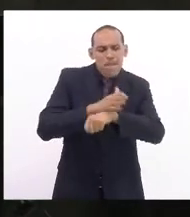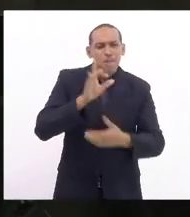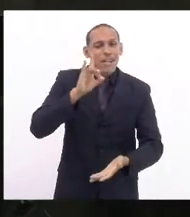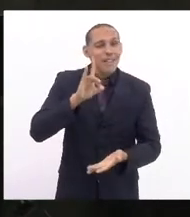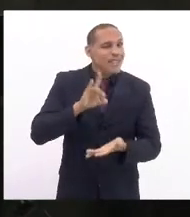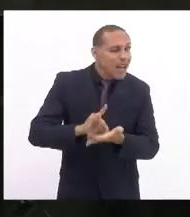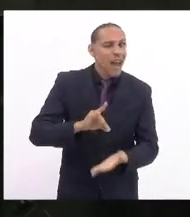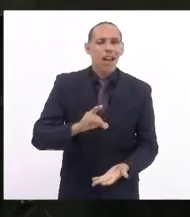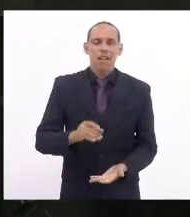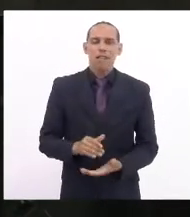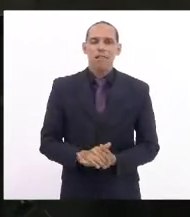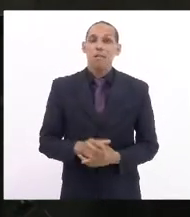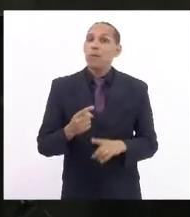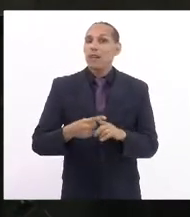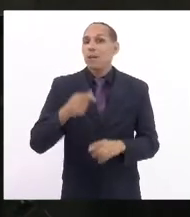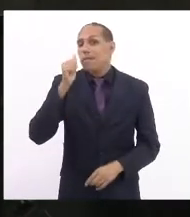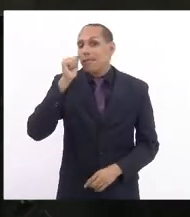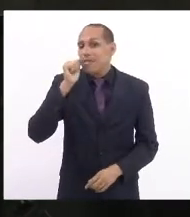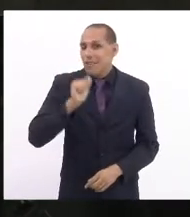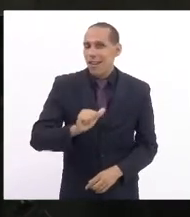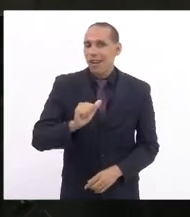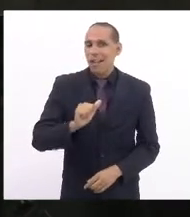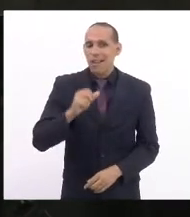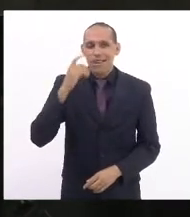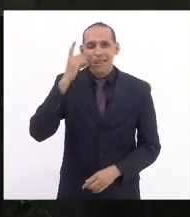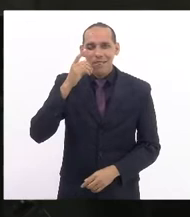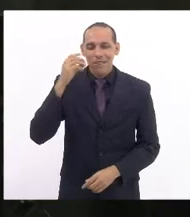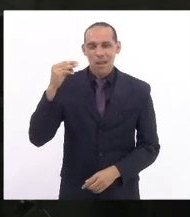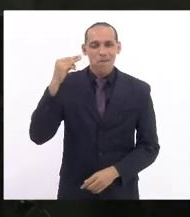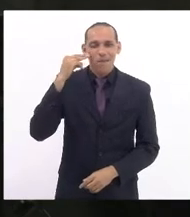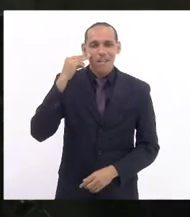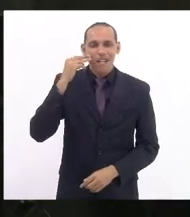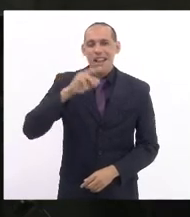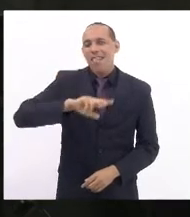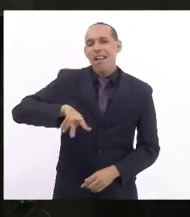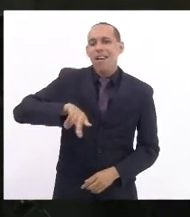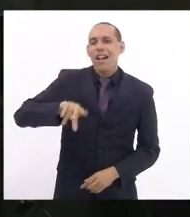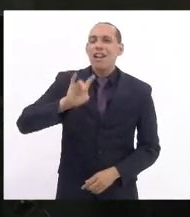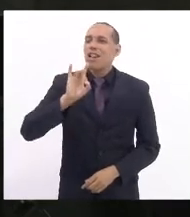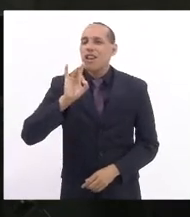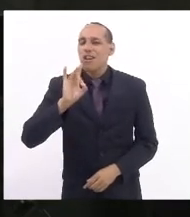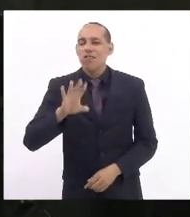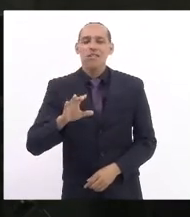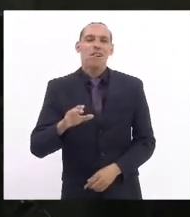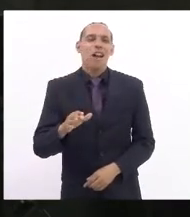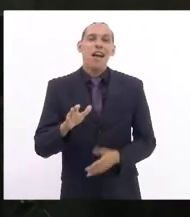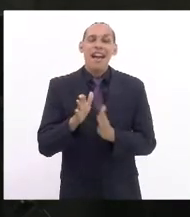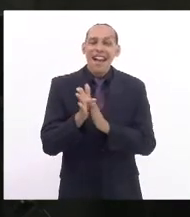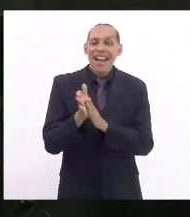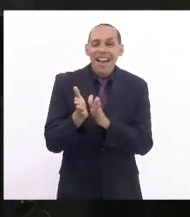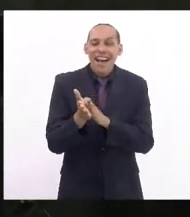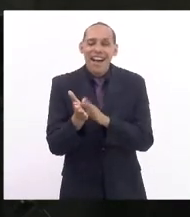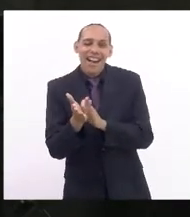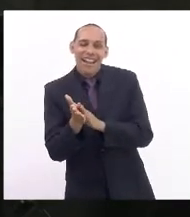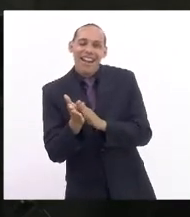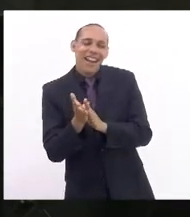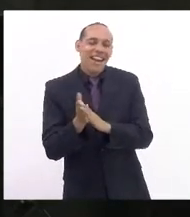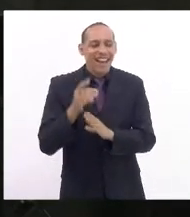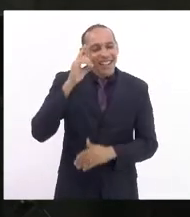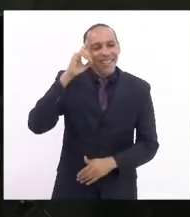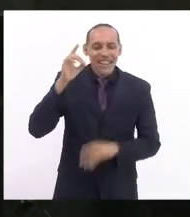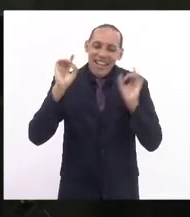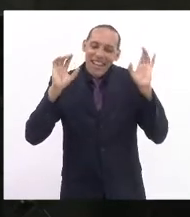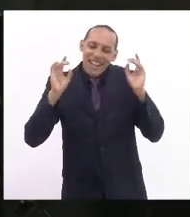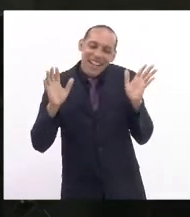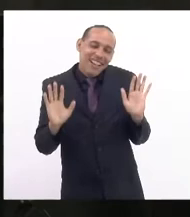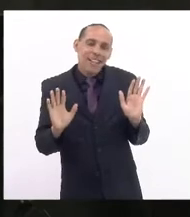mulher, mulher, deputada Mônica, mulher não é só para ser utilizada como parabenização em dia internacional da